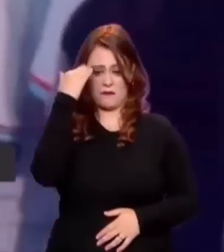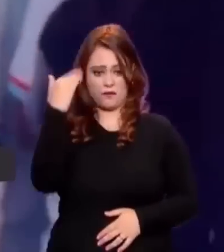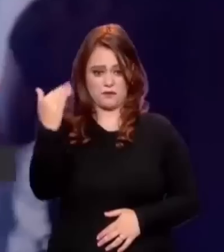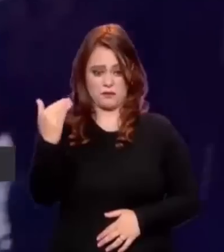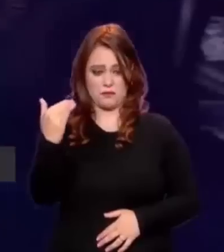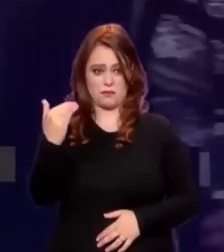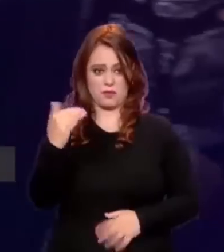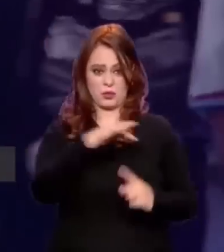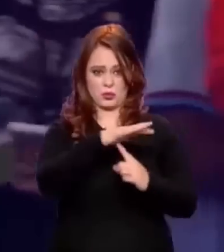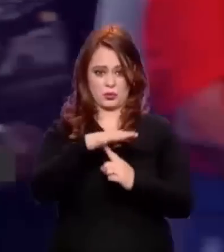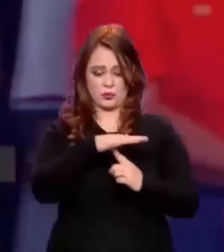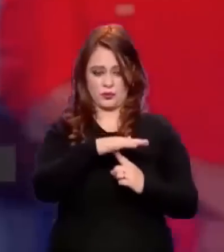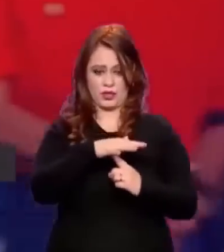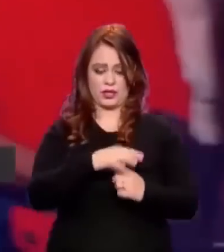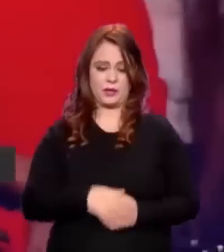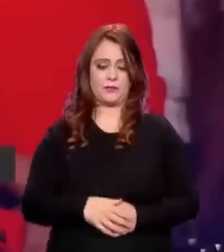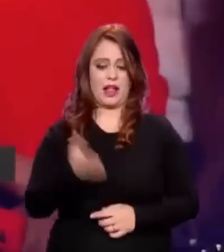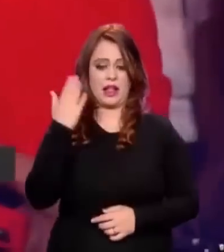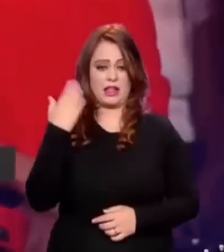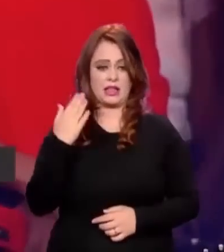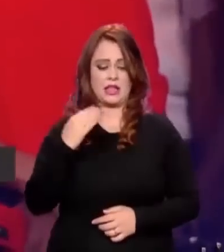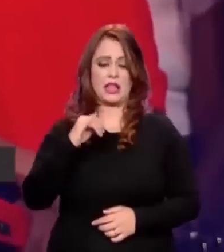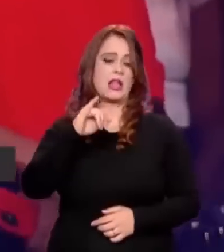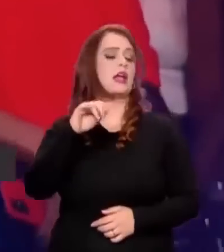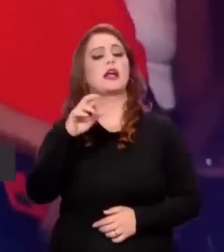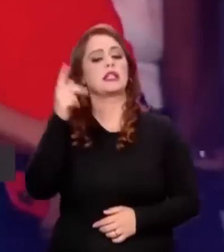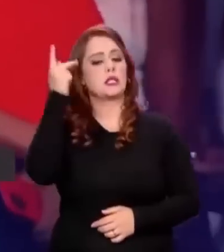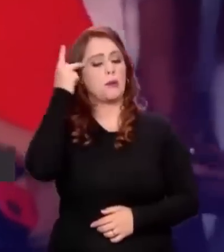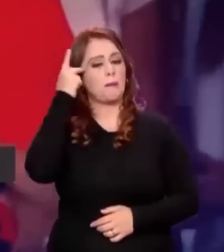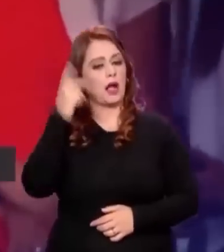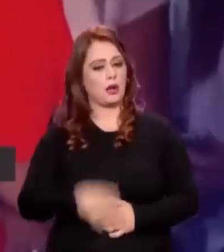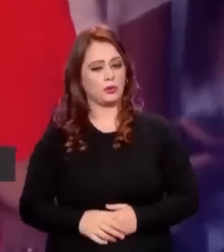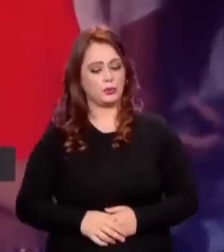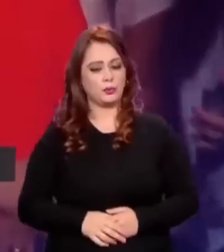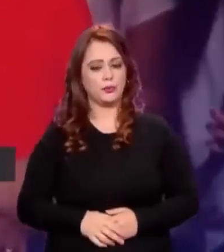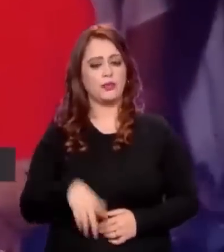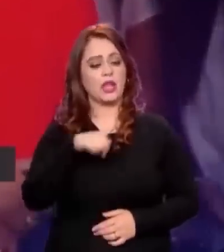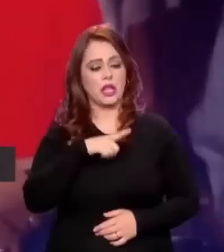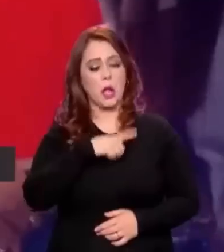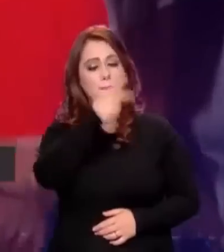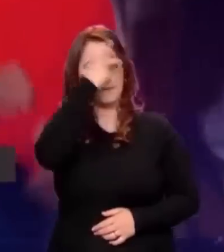da agricultura lá em Ribeirão Preto, que alguns fascistas,